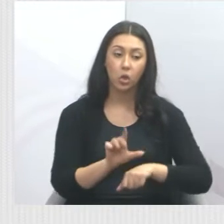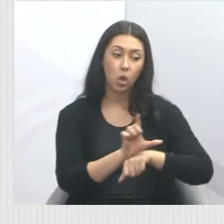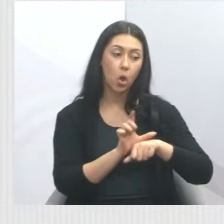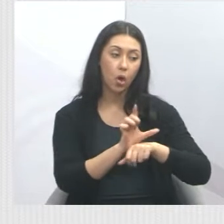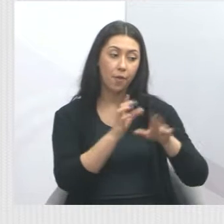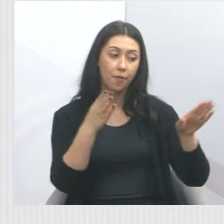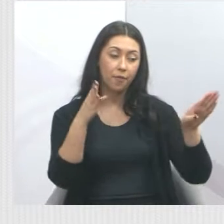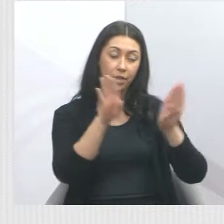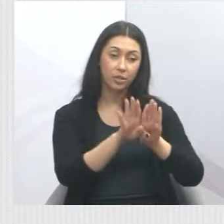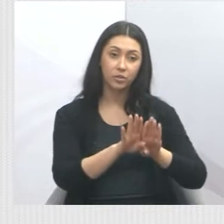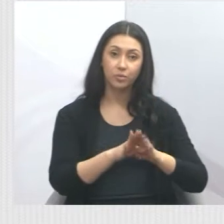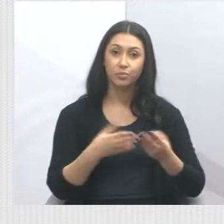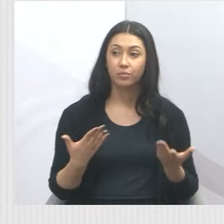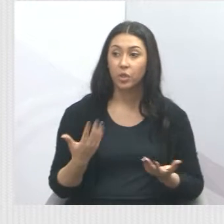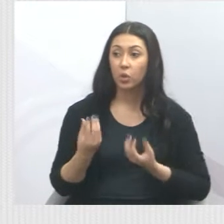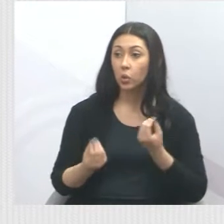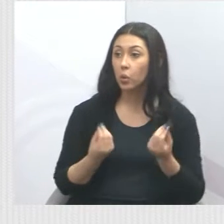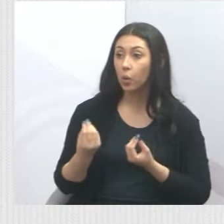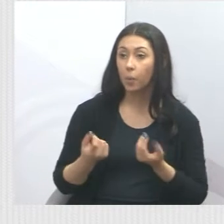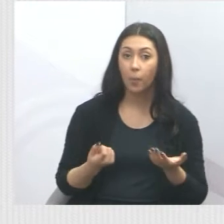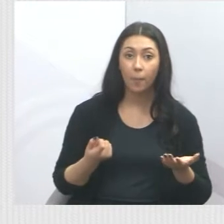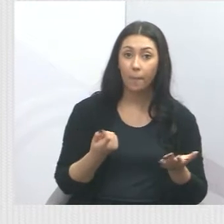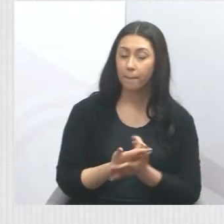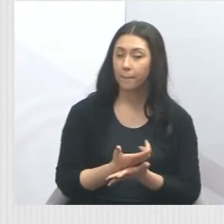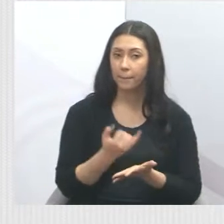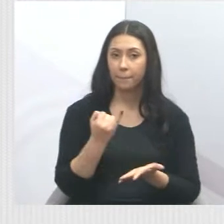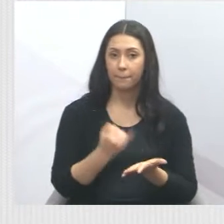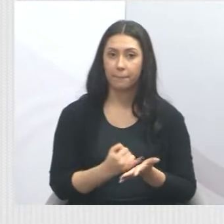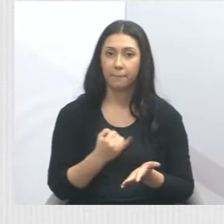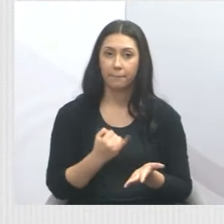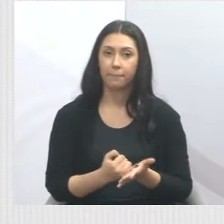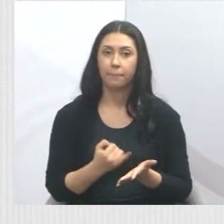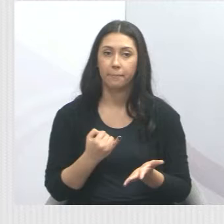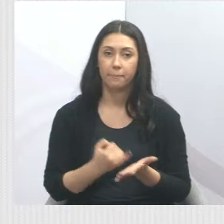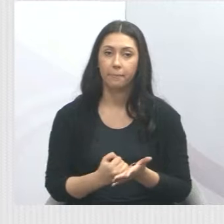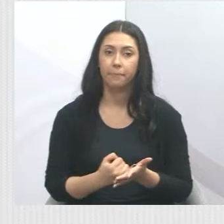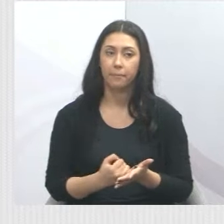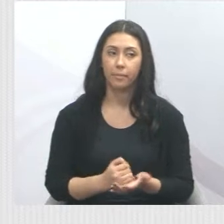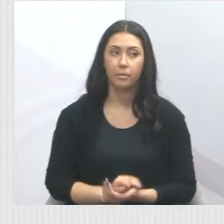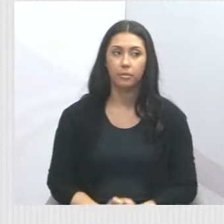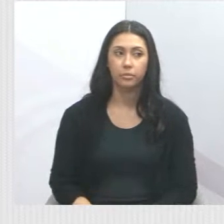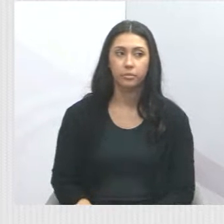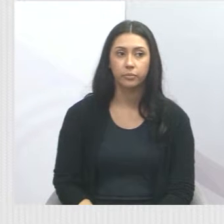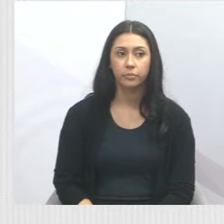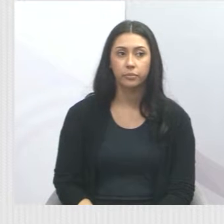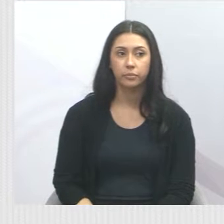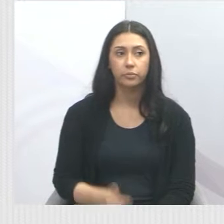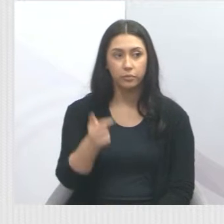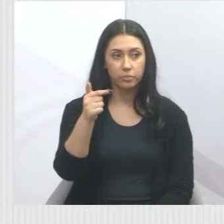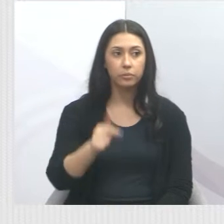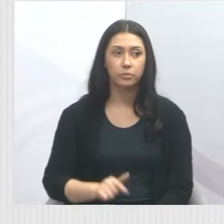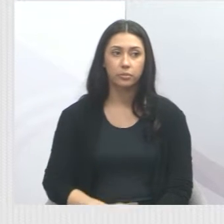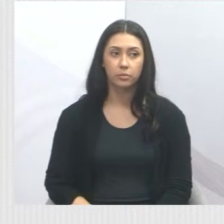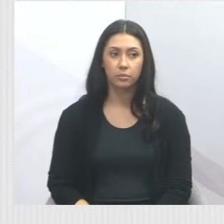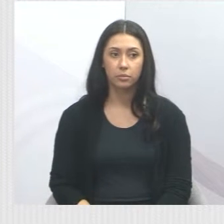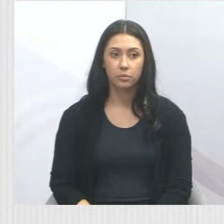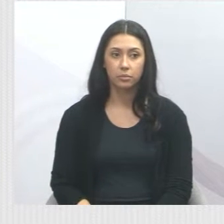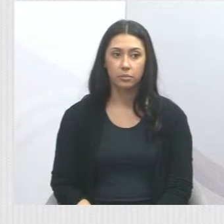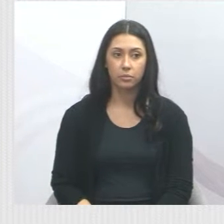empreendimento e não estão em condição de realizar o pagamento do IPTU. Próximo, por favor.